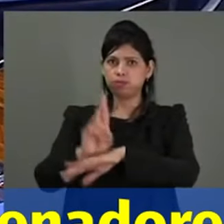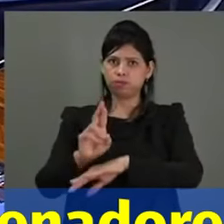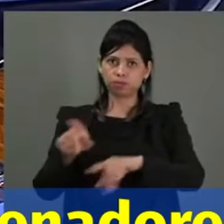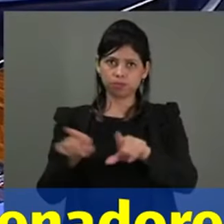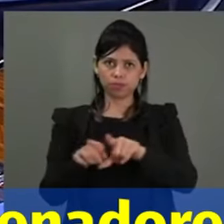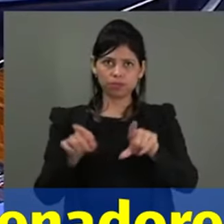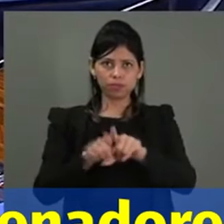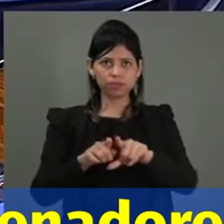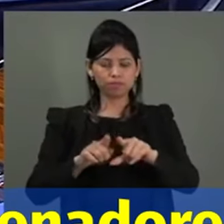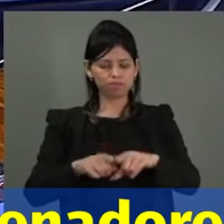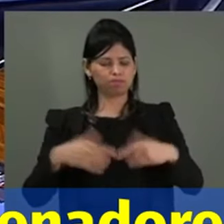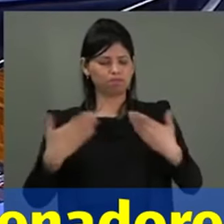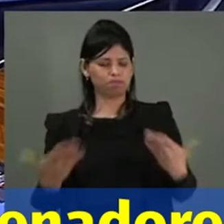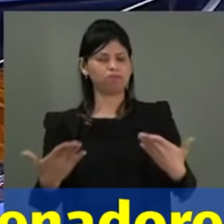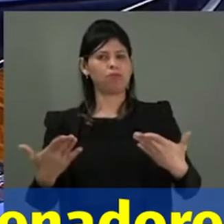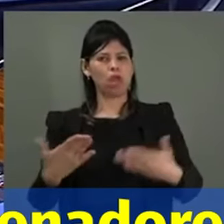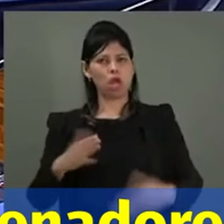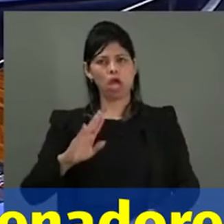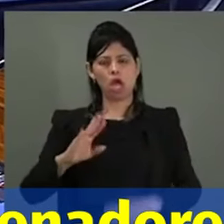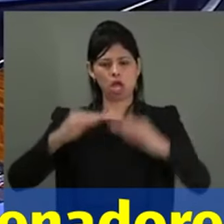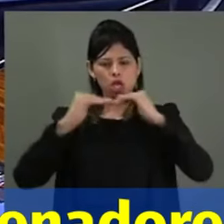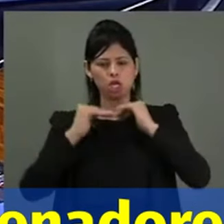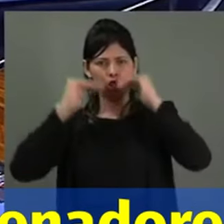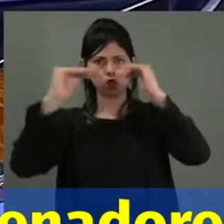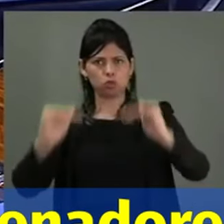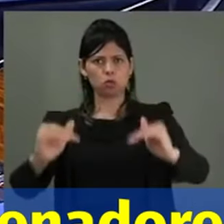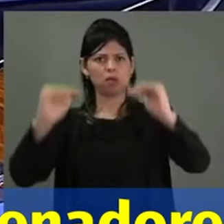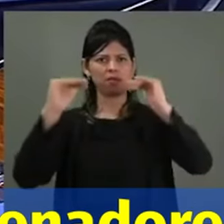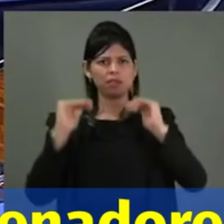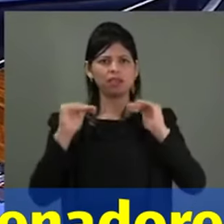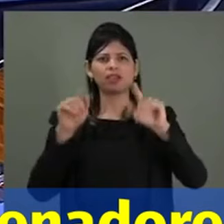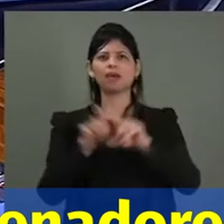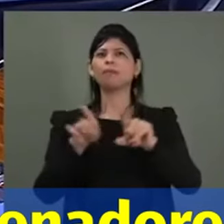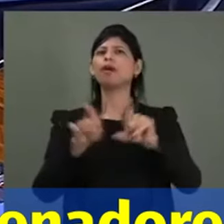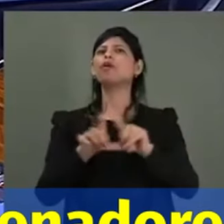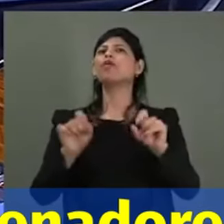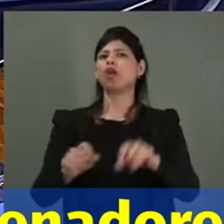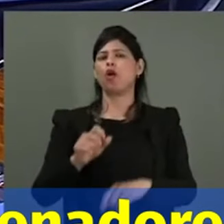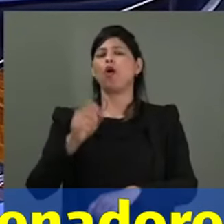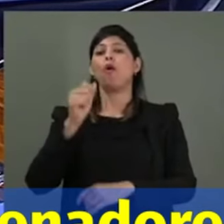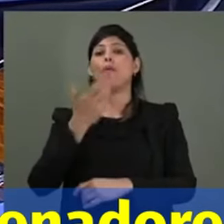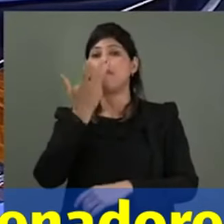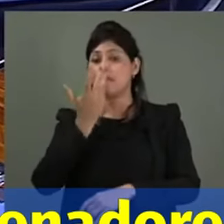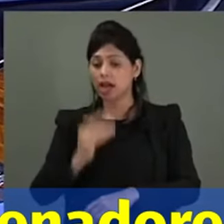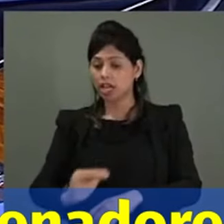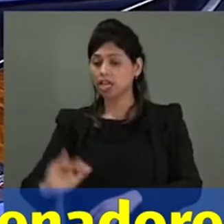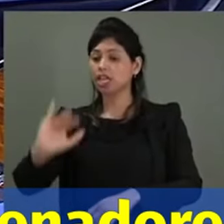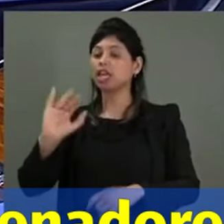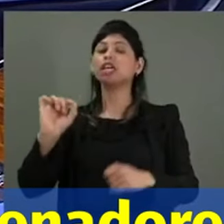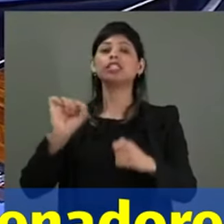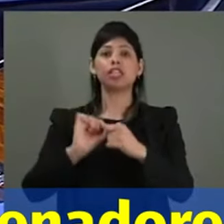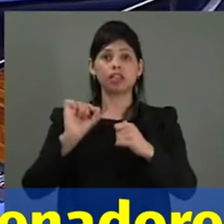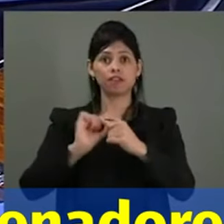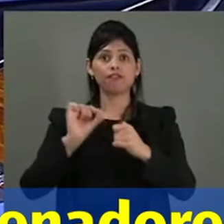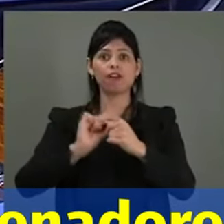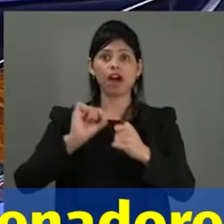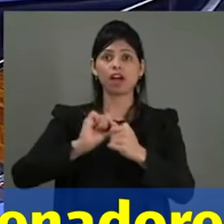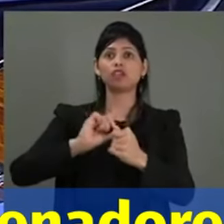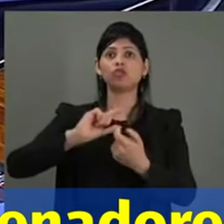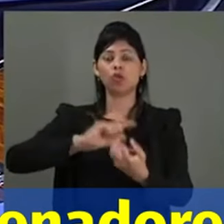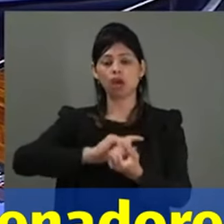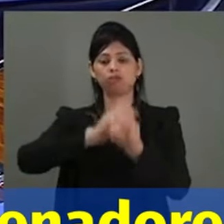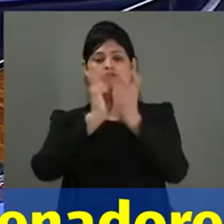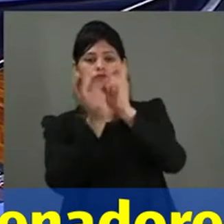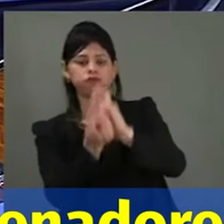marciais, a reverência ao tatame, ao tatame, uma criança que faz arte marcial, ela conhece a cadeia de autoridade que dirige,